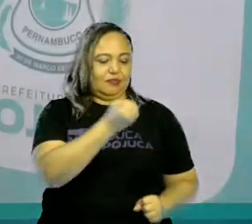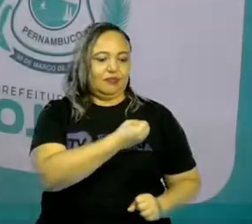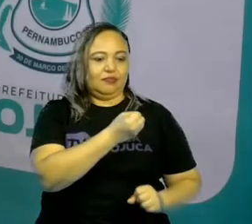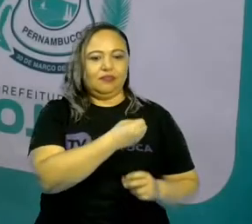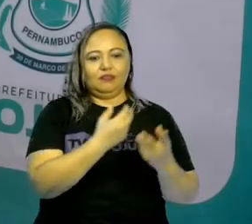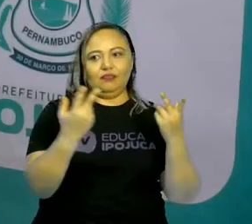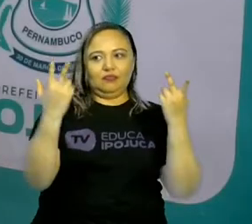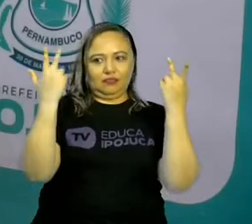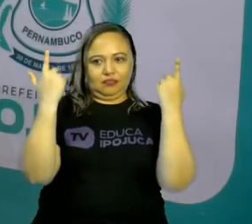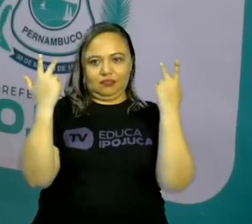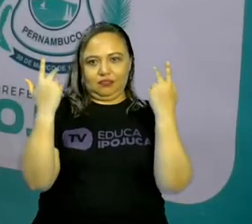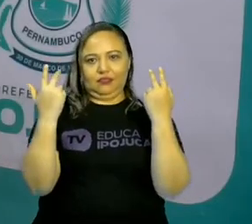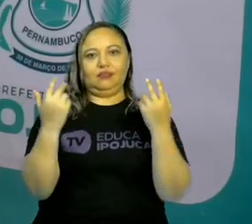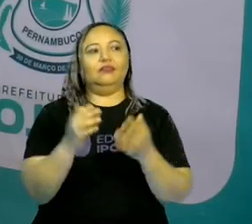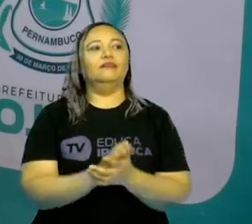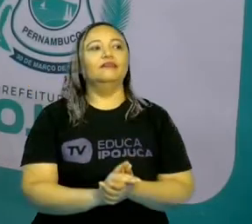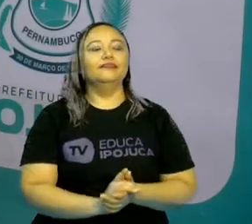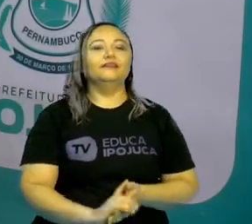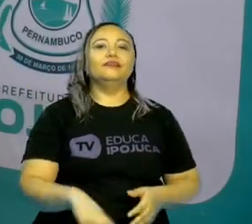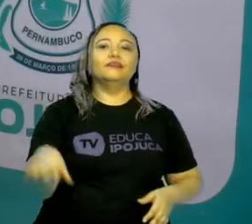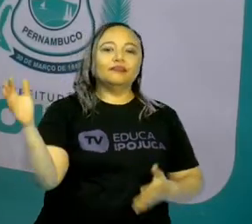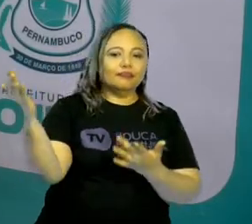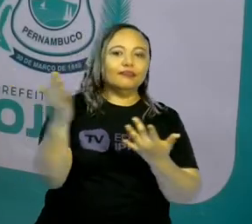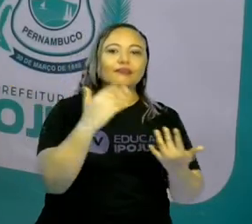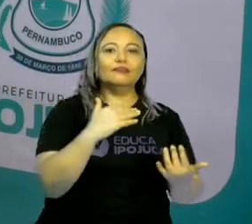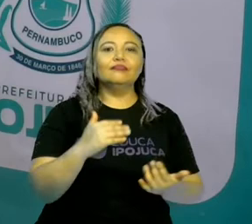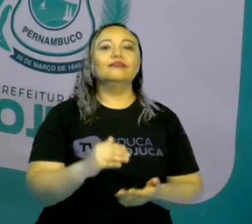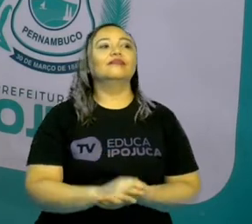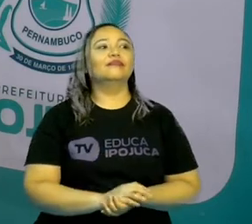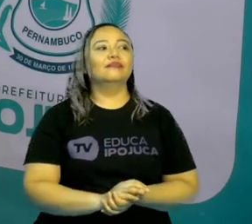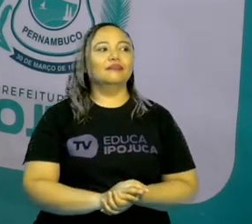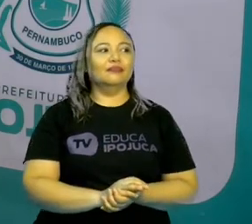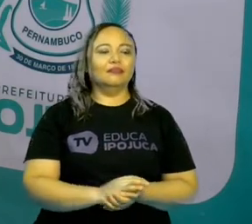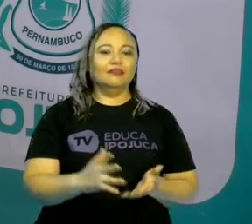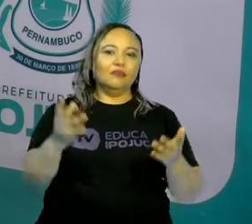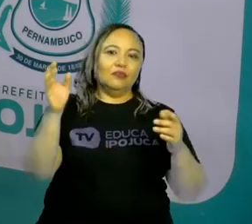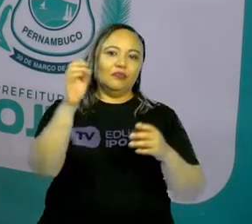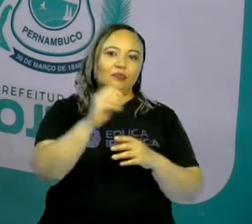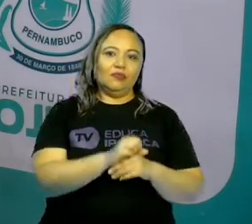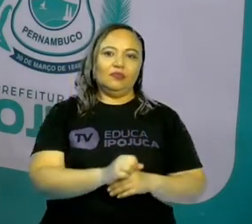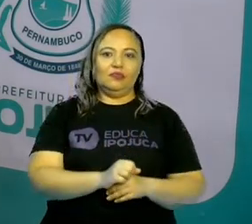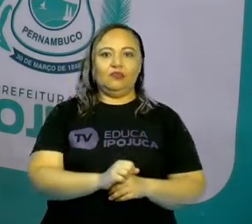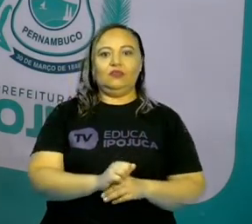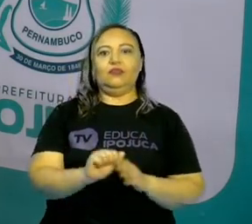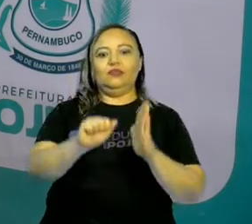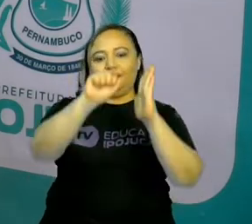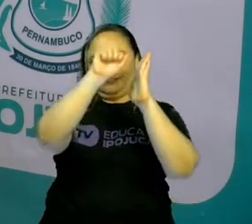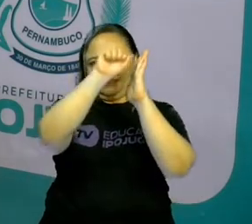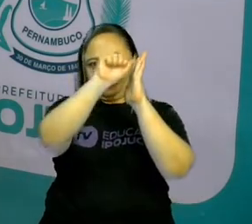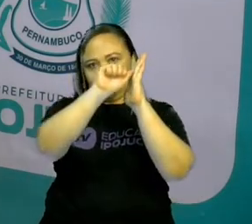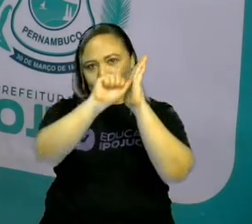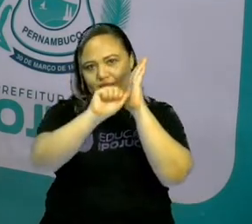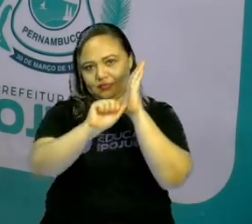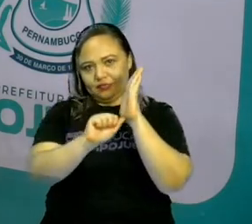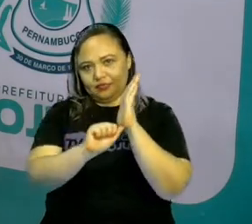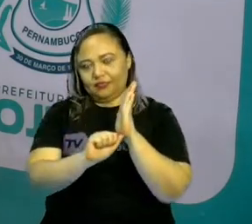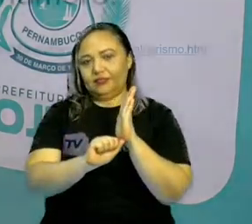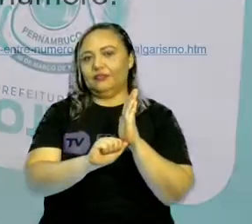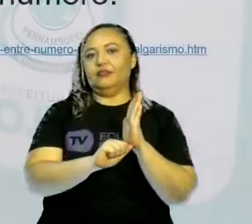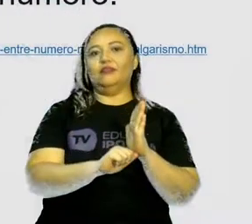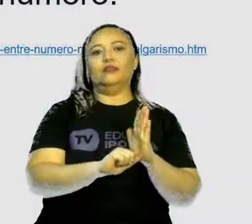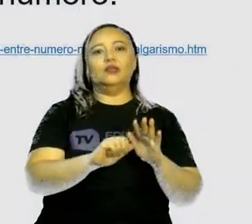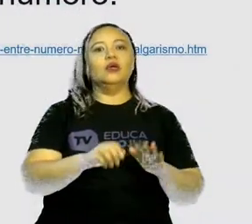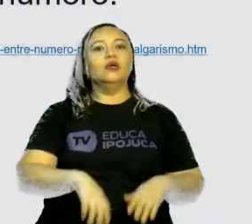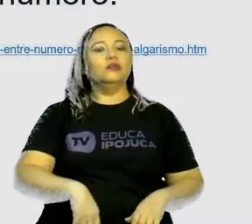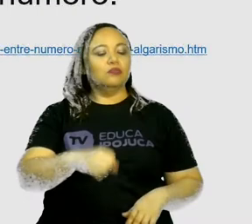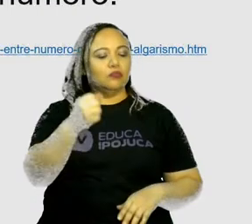juntos? Então, vamos lá. Os algarismos são símbolos